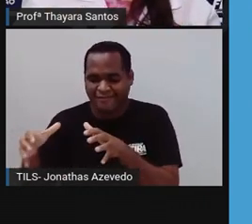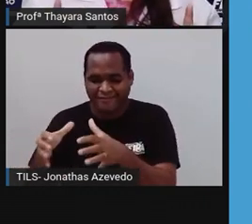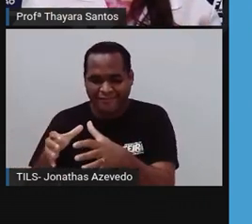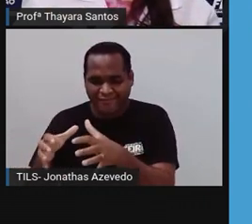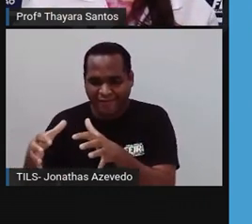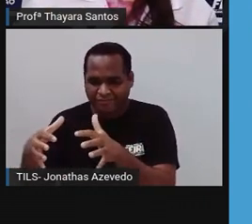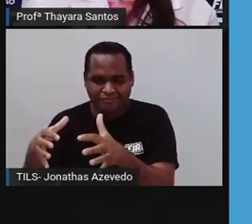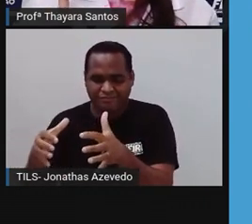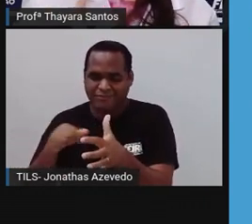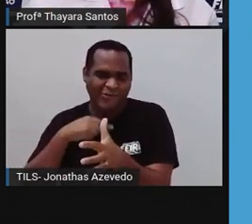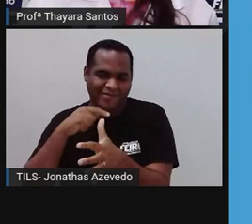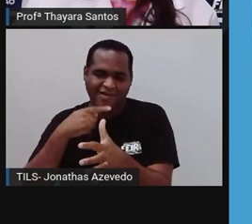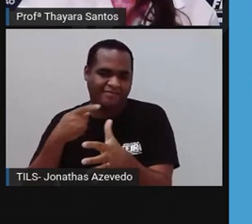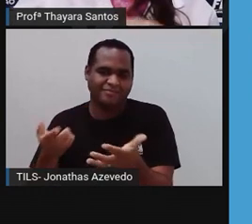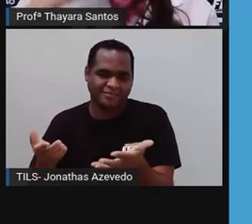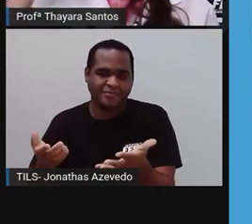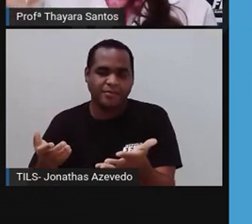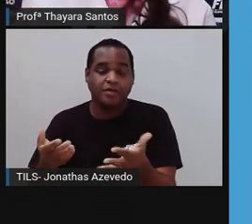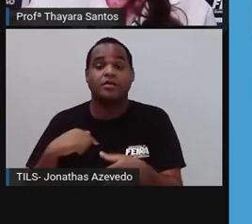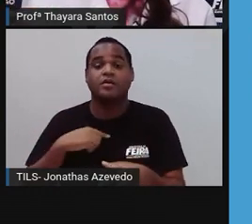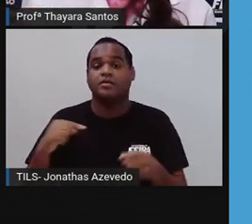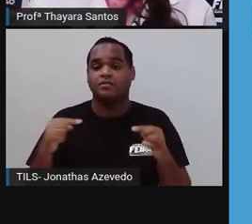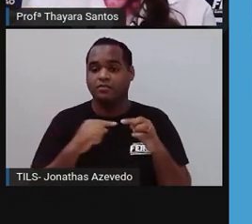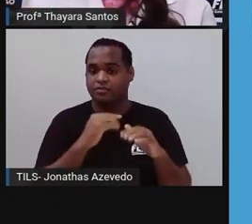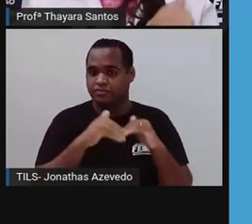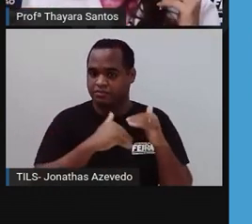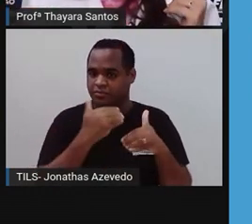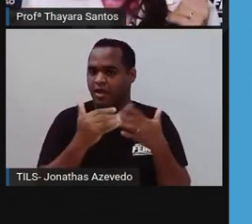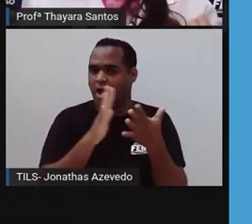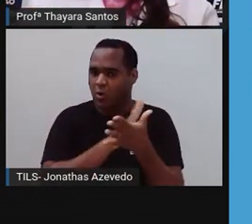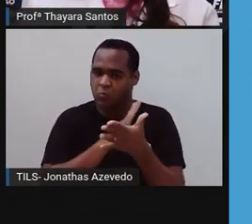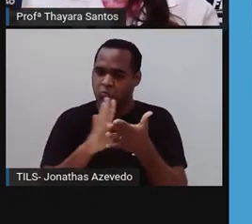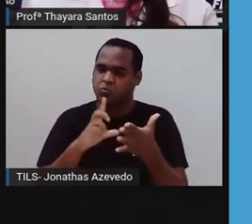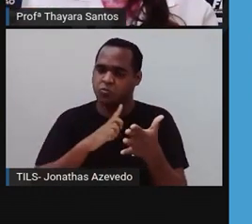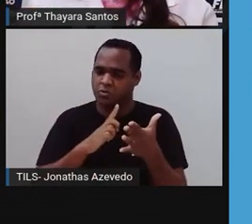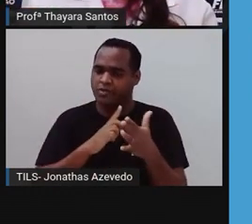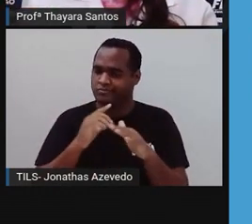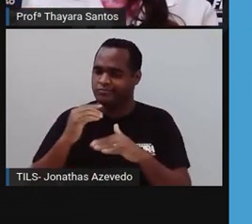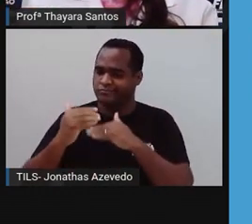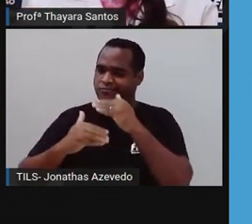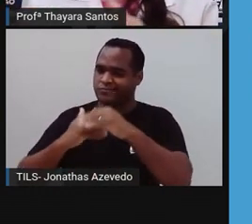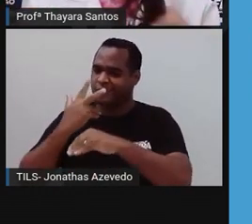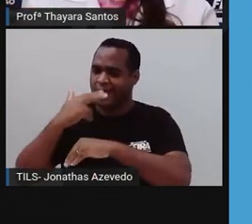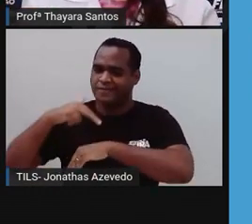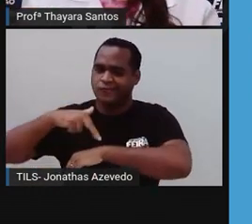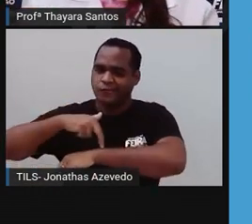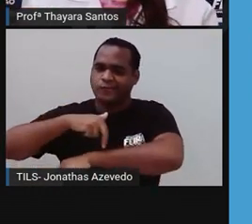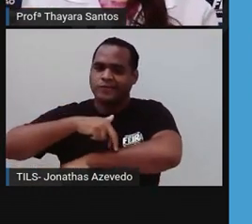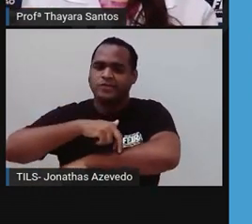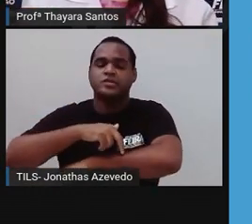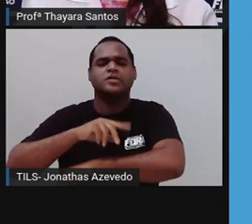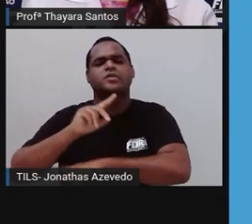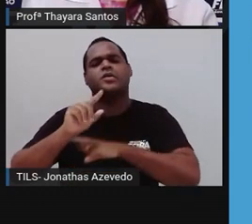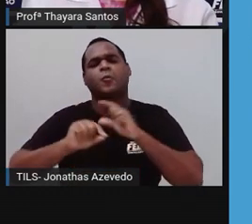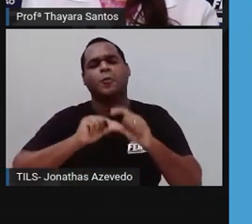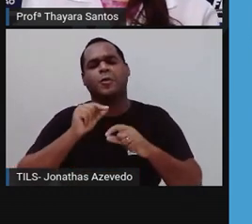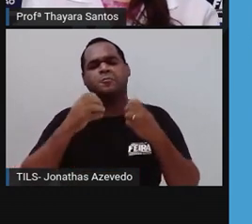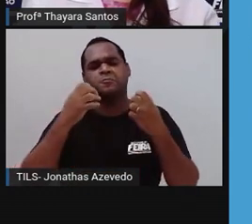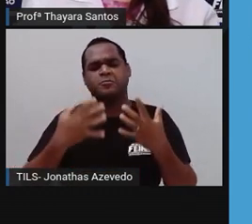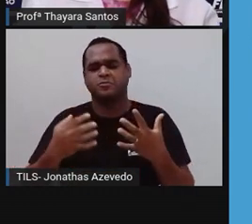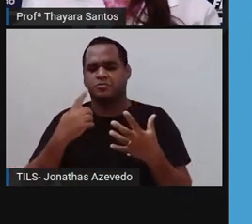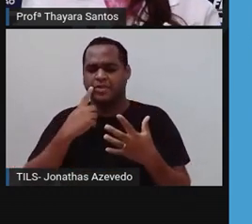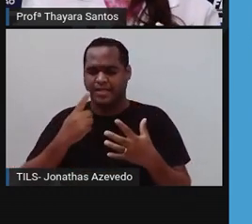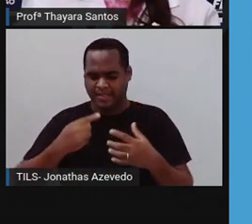nos quinidários, a gente já tem um avanço evolutivo aí, porque os poríferos, eles não apresentavam nenhum tipo de sistema, nem